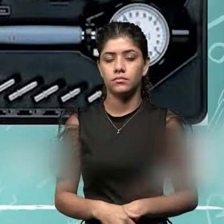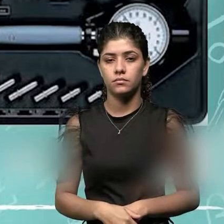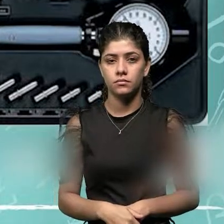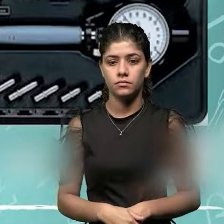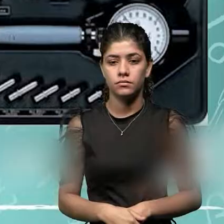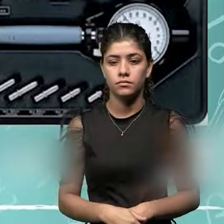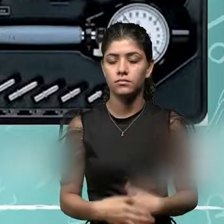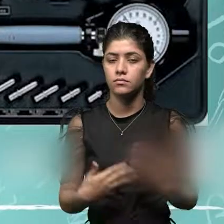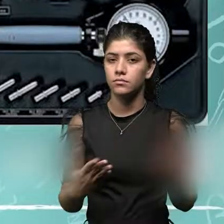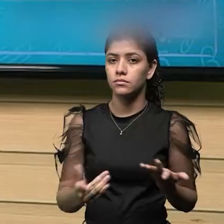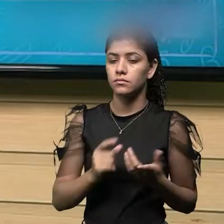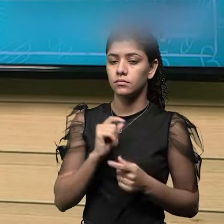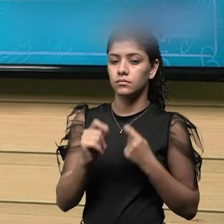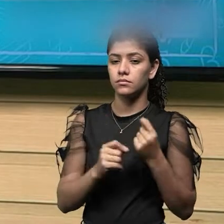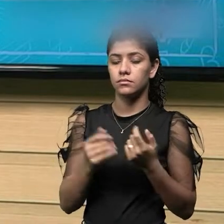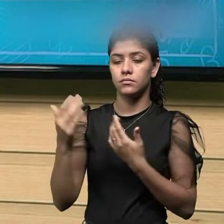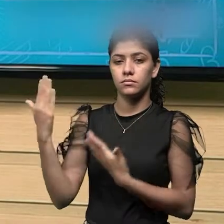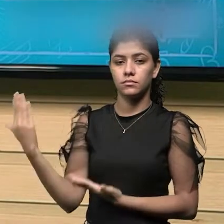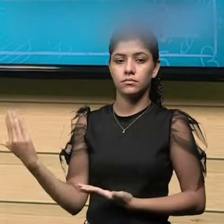Então, aqui,